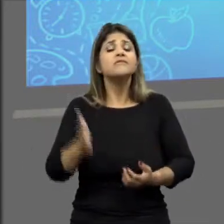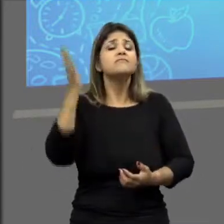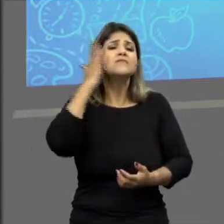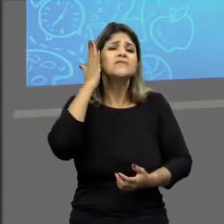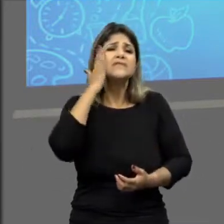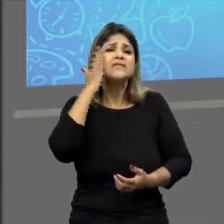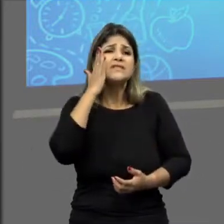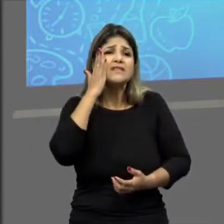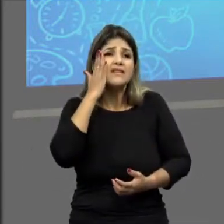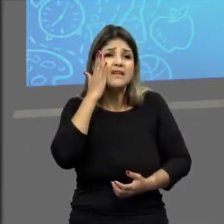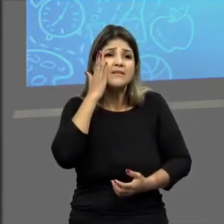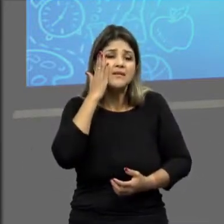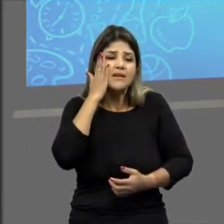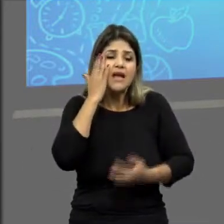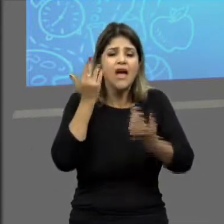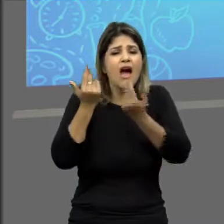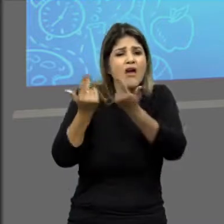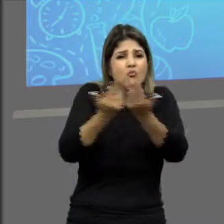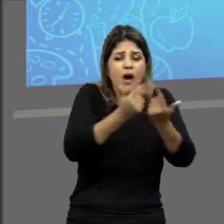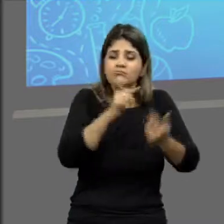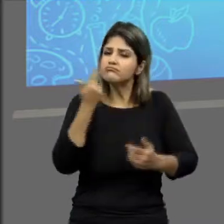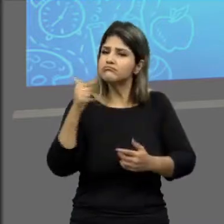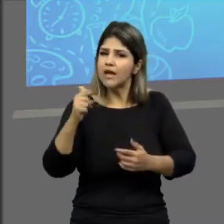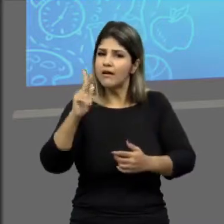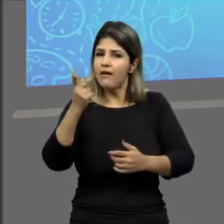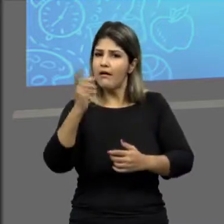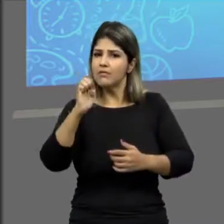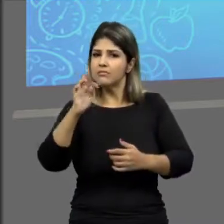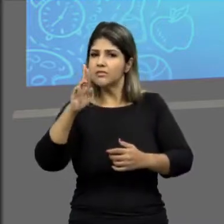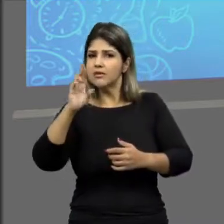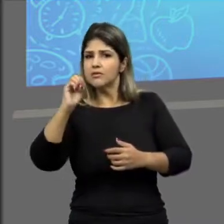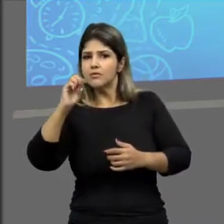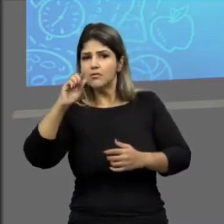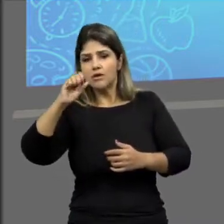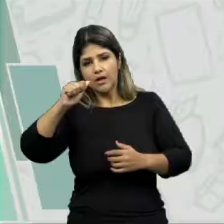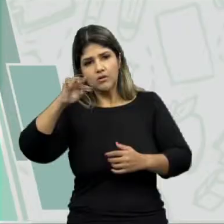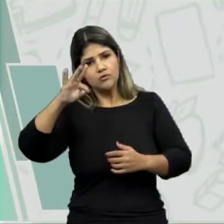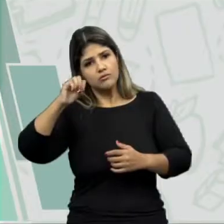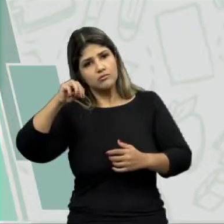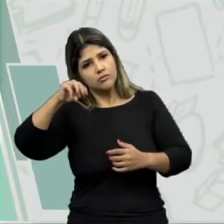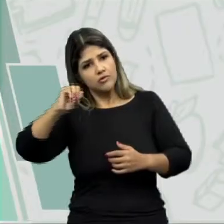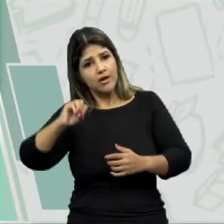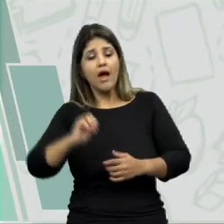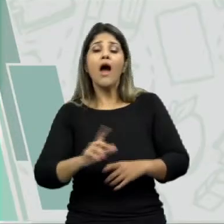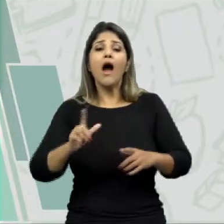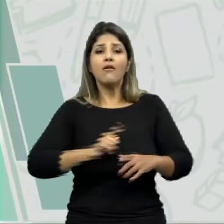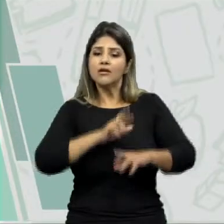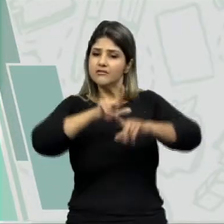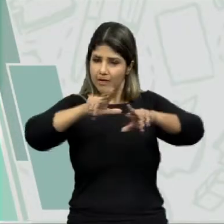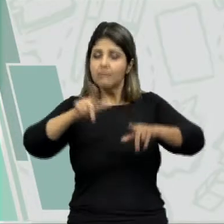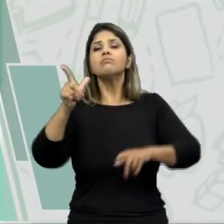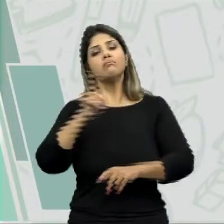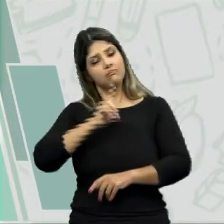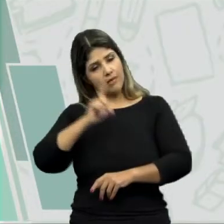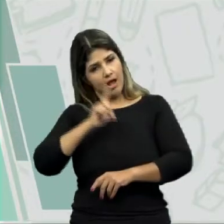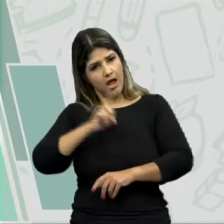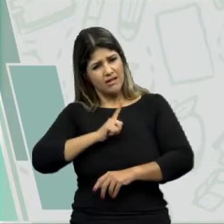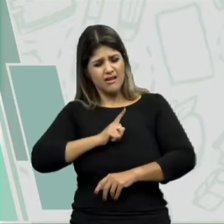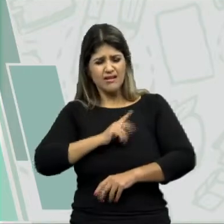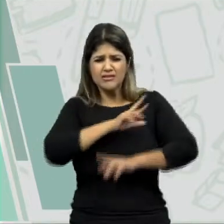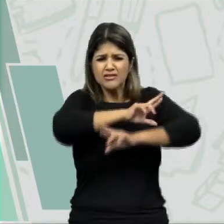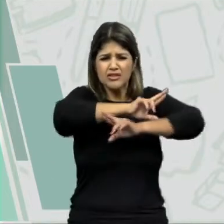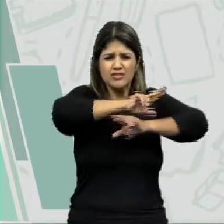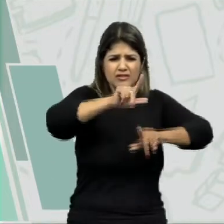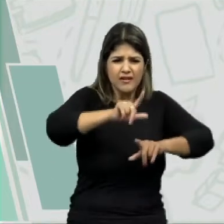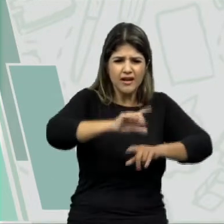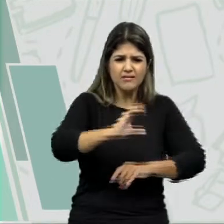morder água. Você já sabe que a homogênea não tem heteroátomo. E a heterogênea? Tem heteroátomo. Agora você vai ter a presença de um